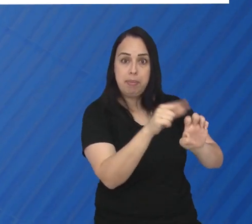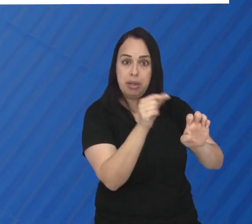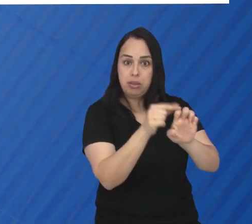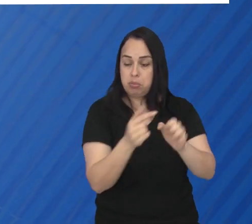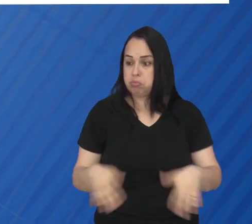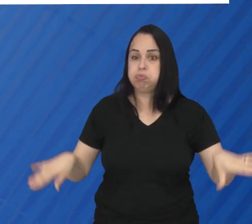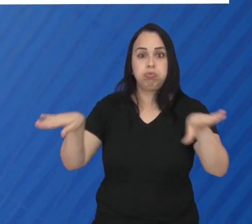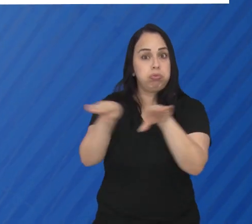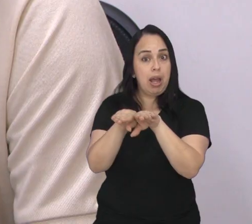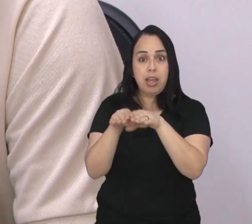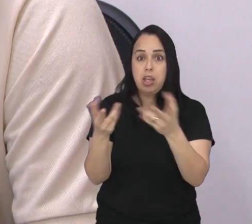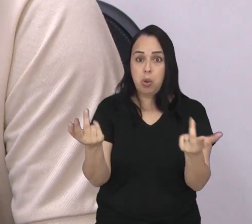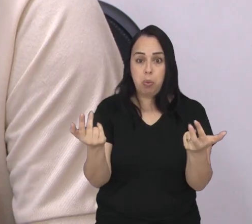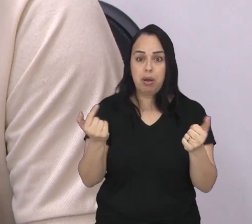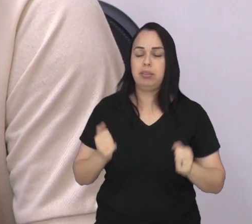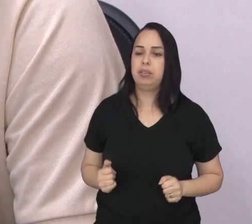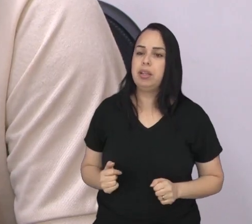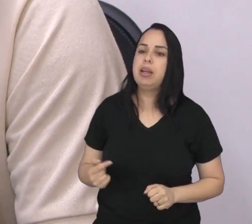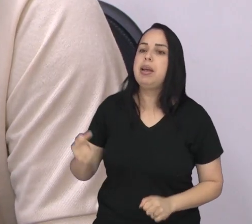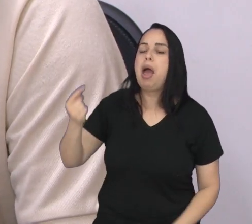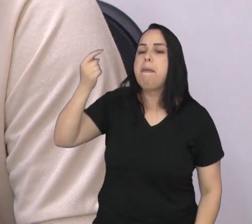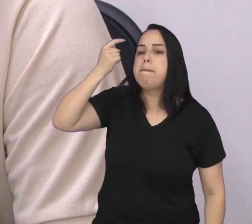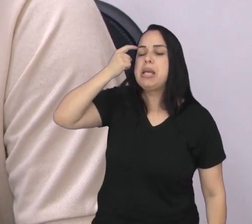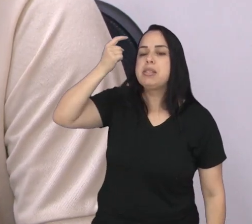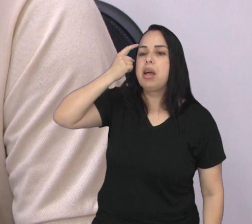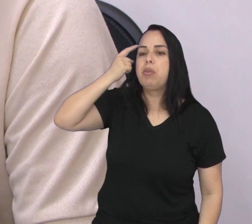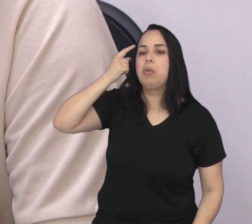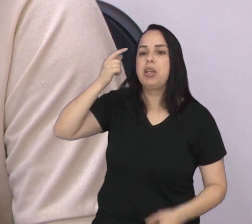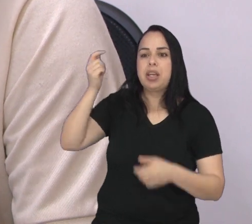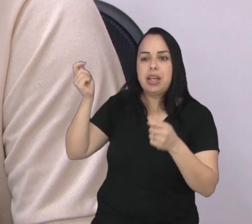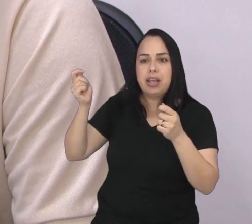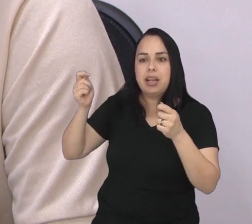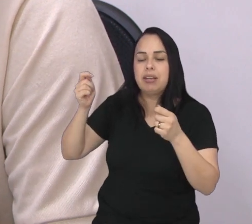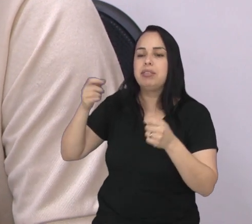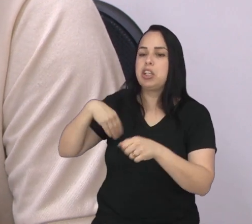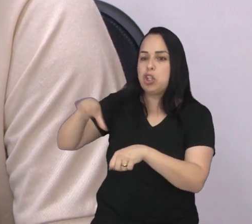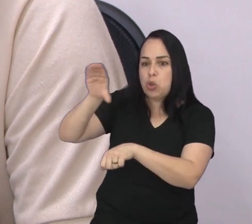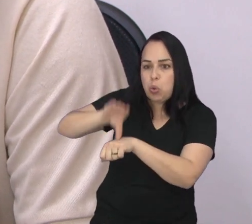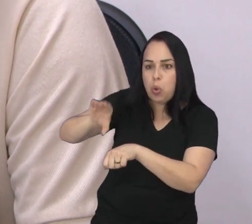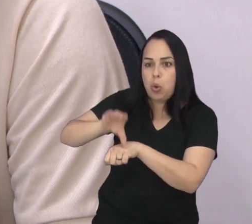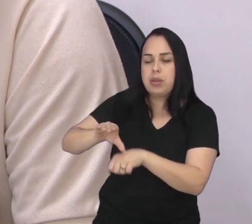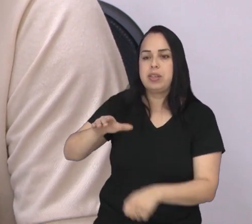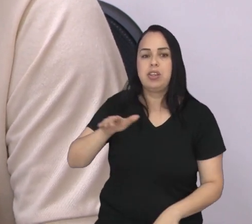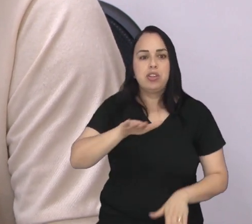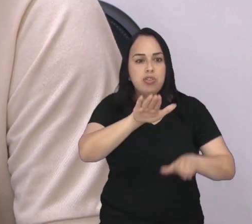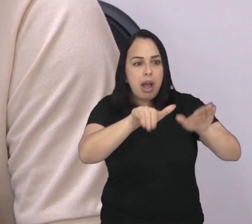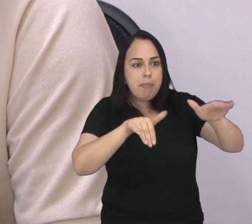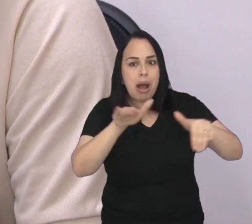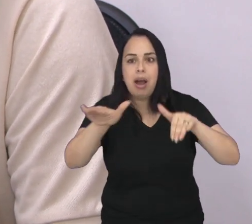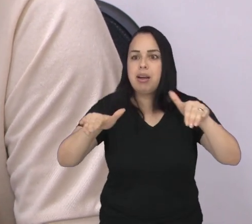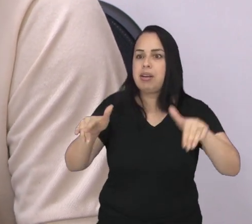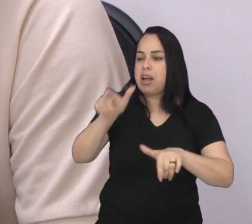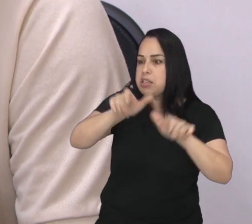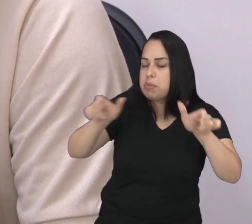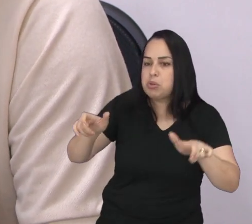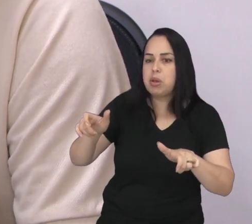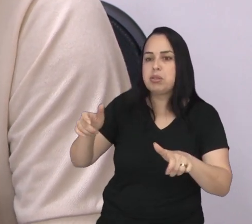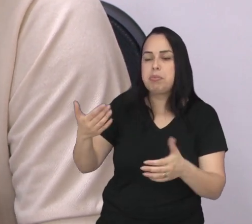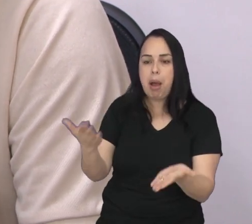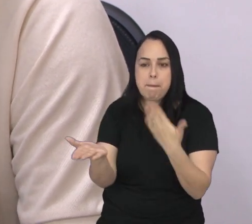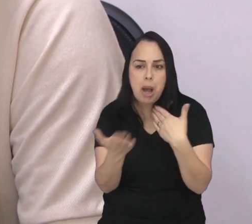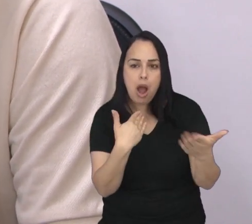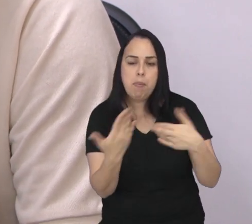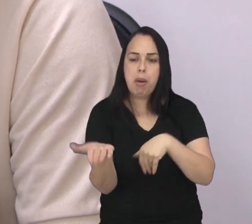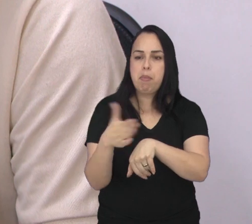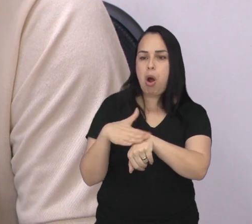empreendedor joseense. É um projeto voltado para pensar em capacitação, trazer o povo negro, né, para um bate-papo, para uma